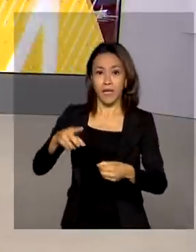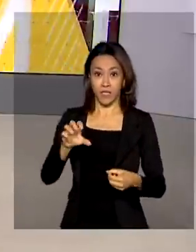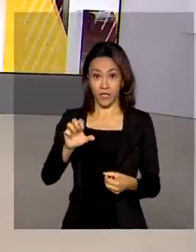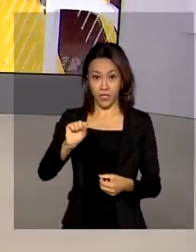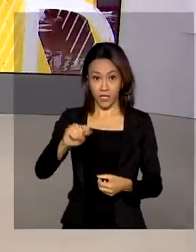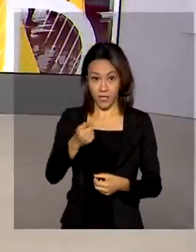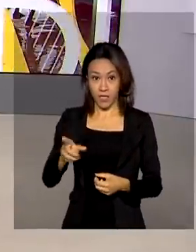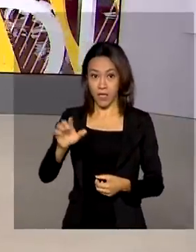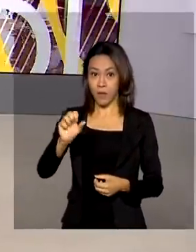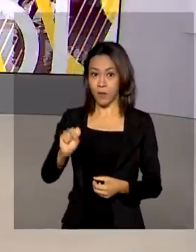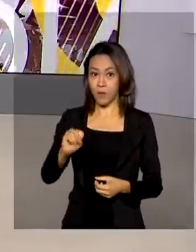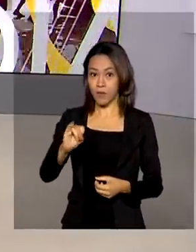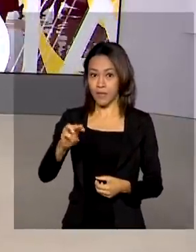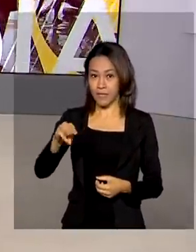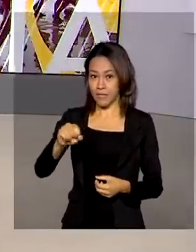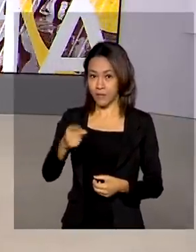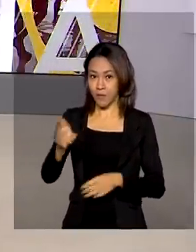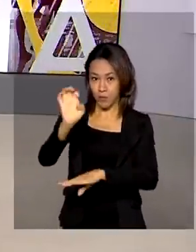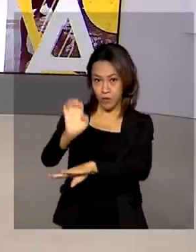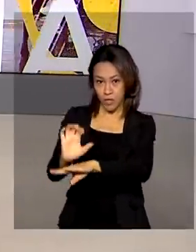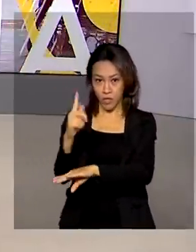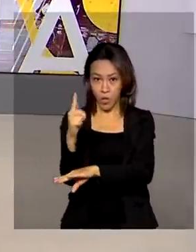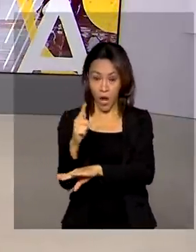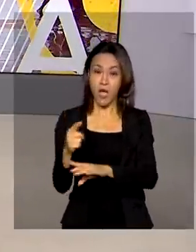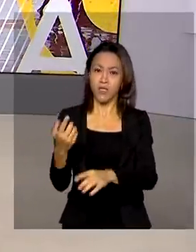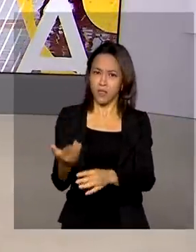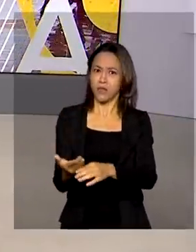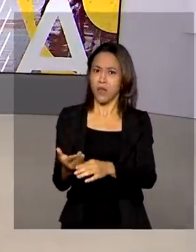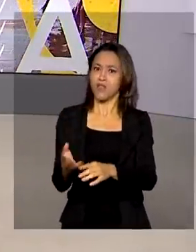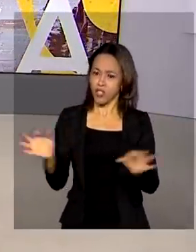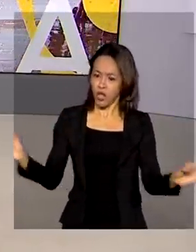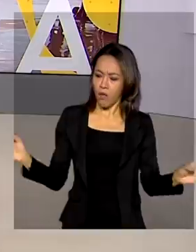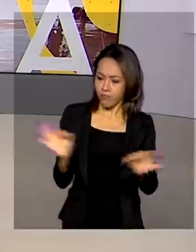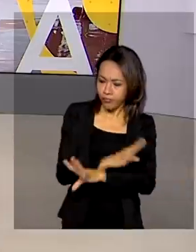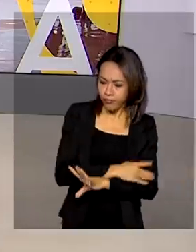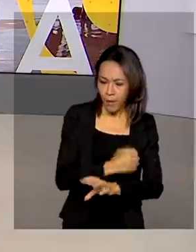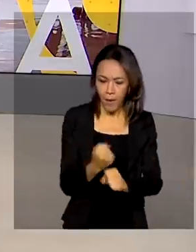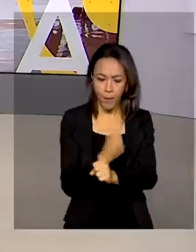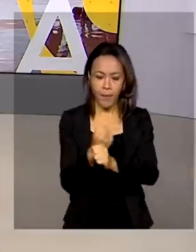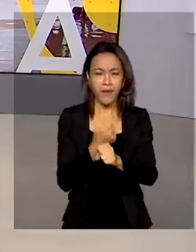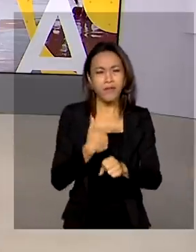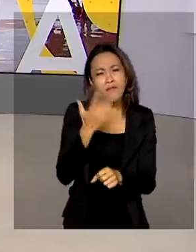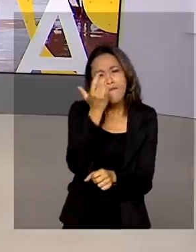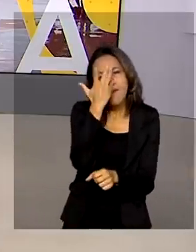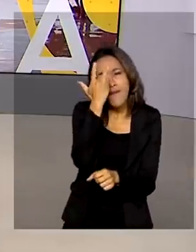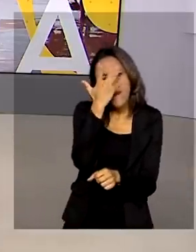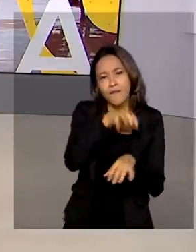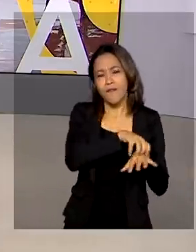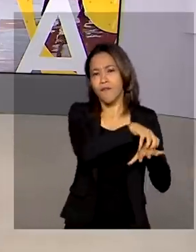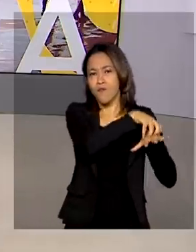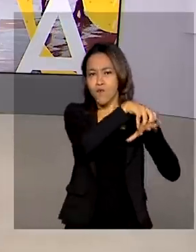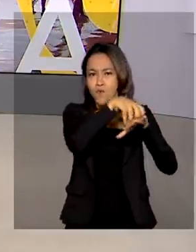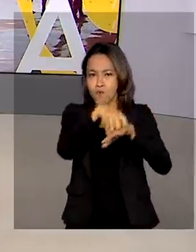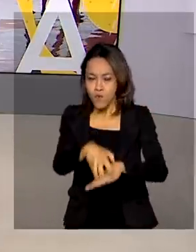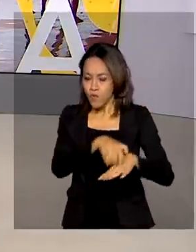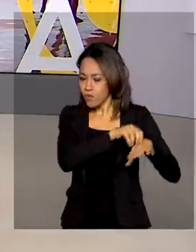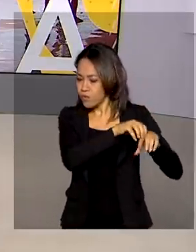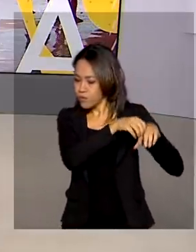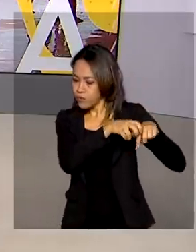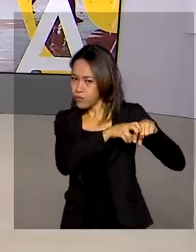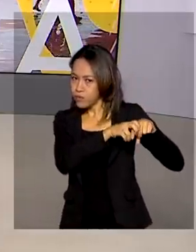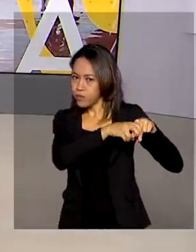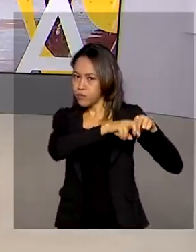Goiás. As obras foram concluídas, que foram concluídas, vão facilitar o escoamento da produção agrícola do